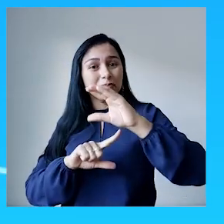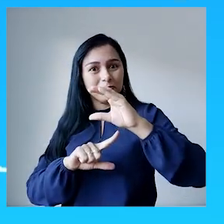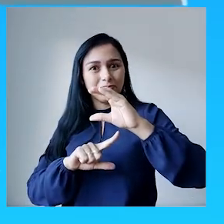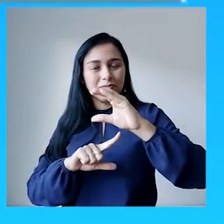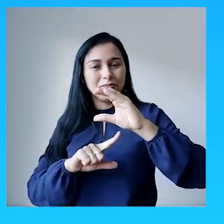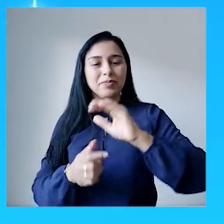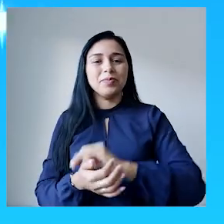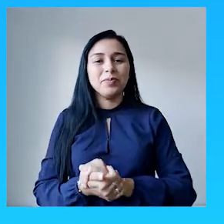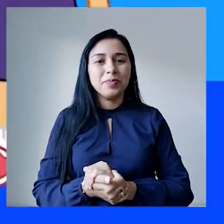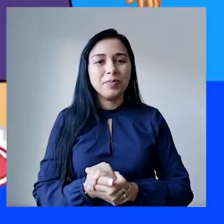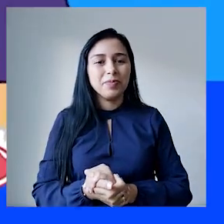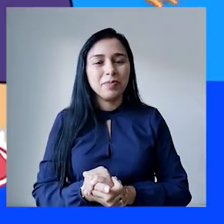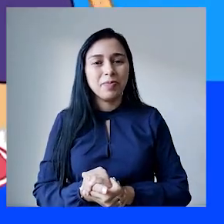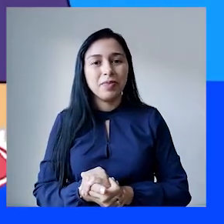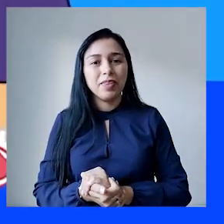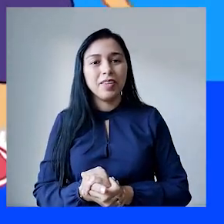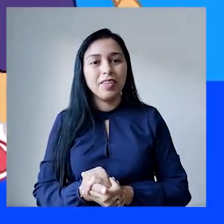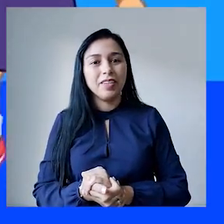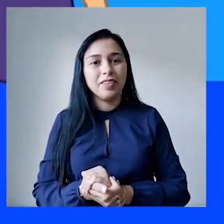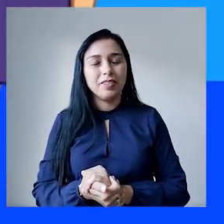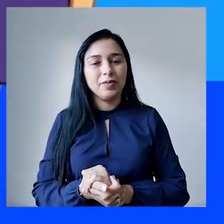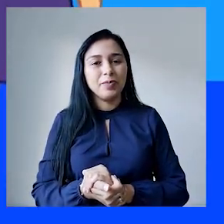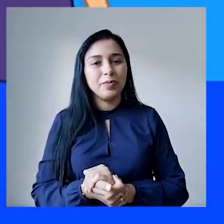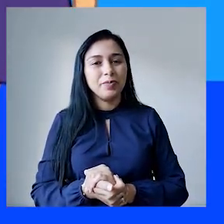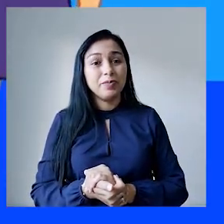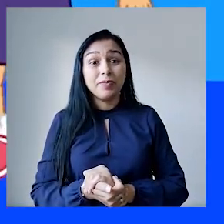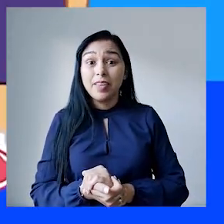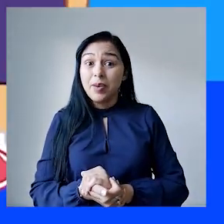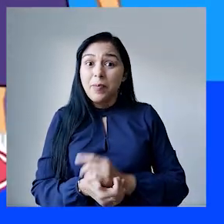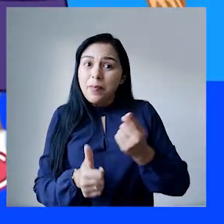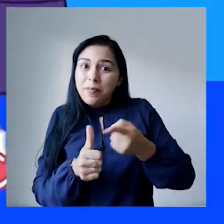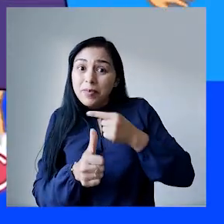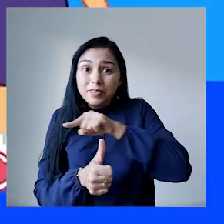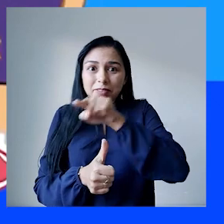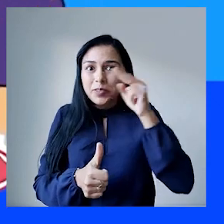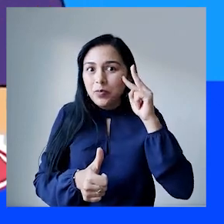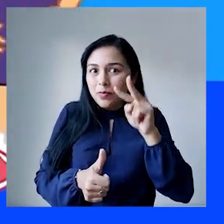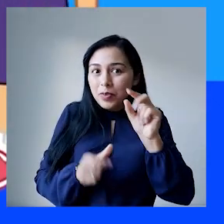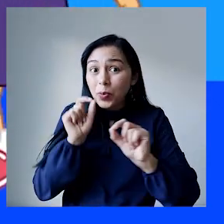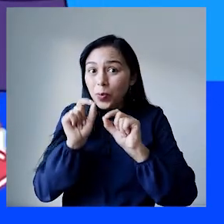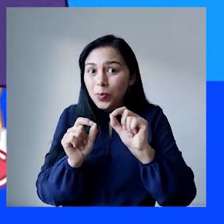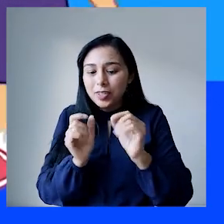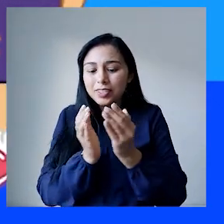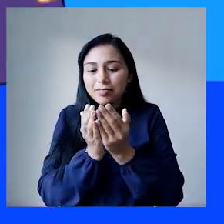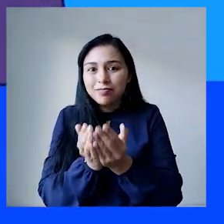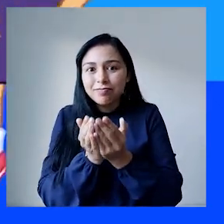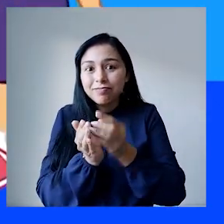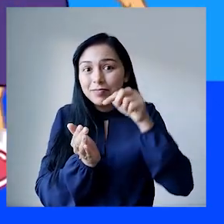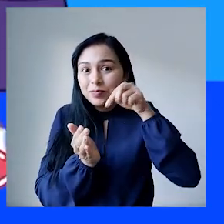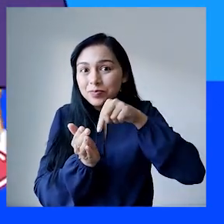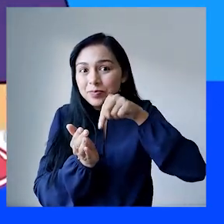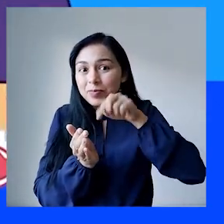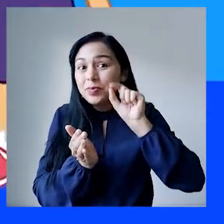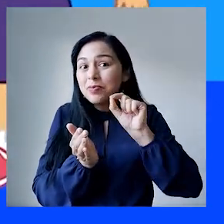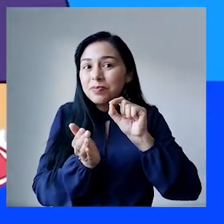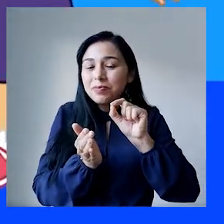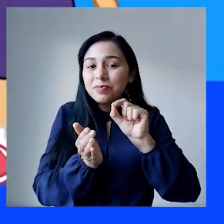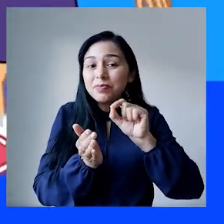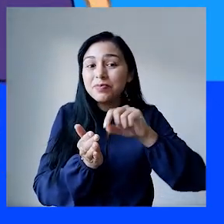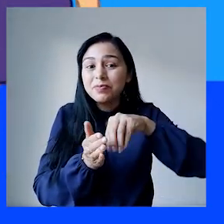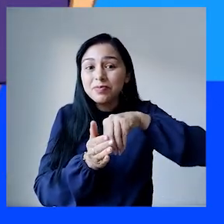Mas, para isso, nós vamos primeiro ver o que foi que eu trouxe dentro da nossa canoa.